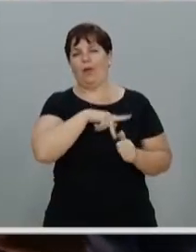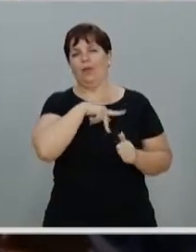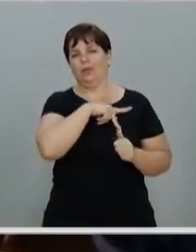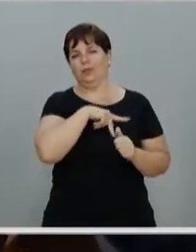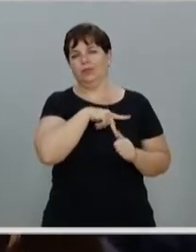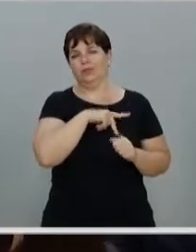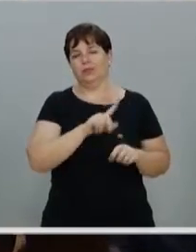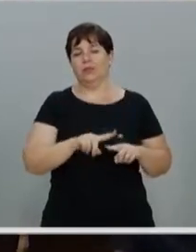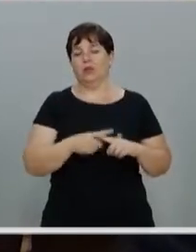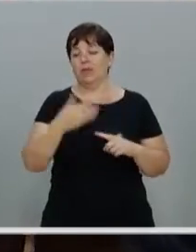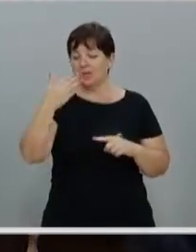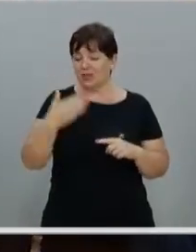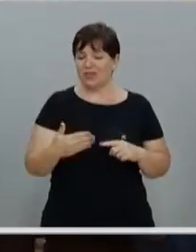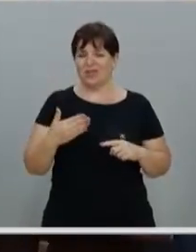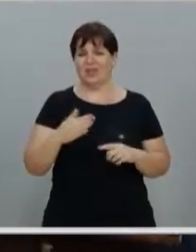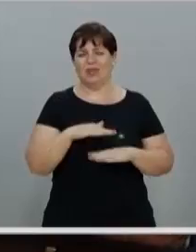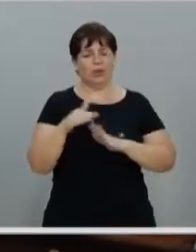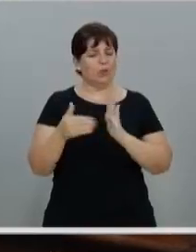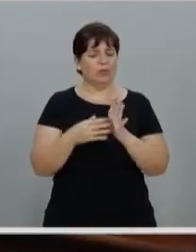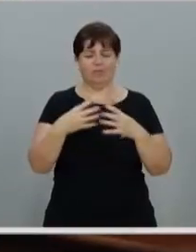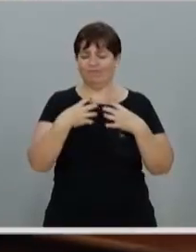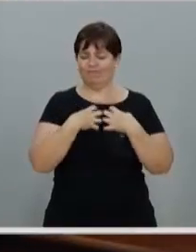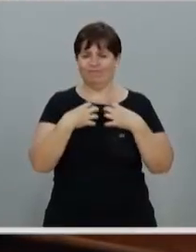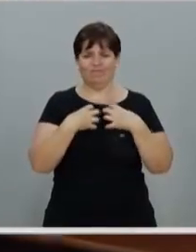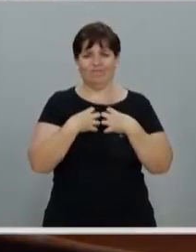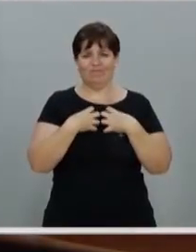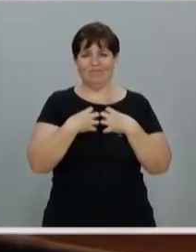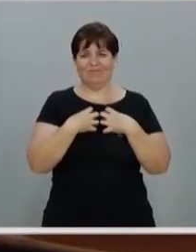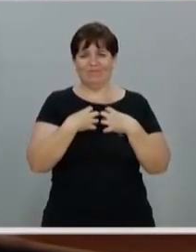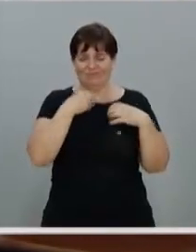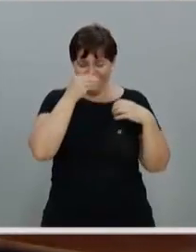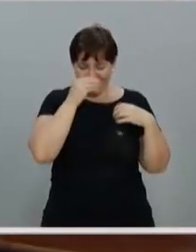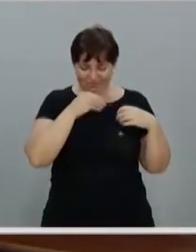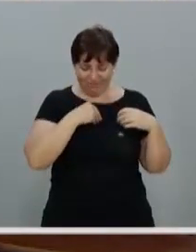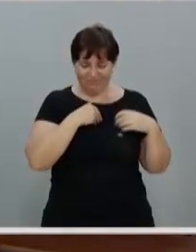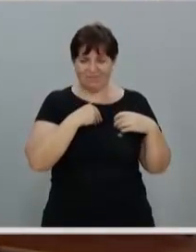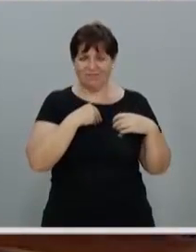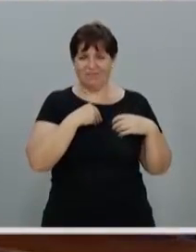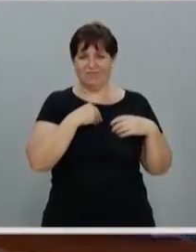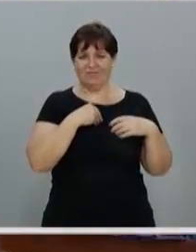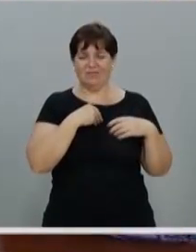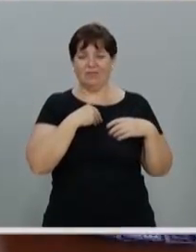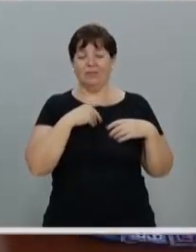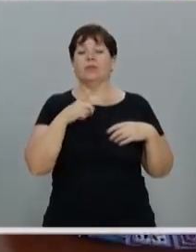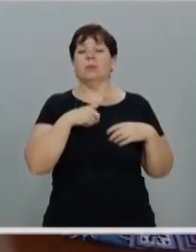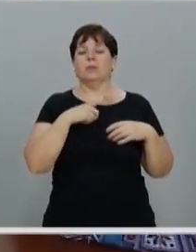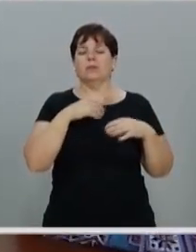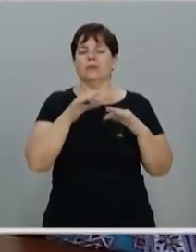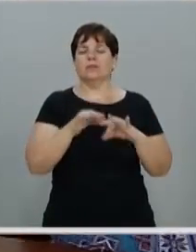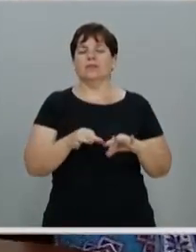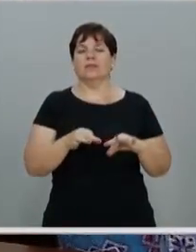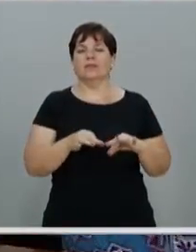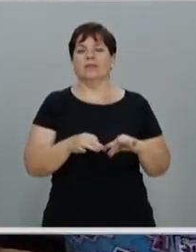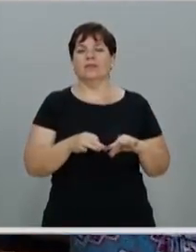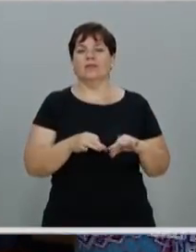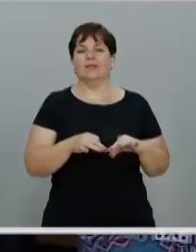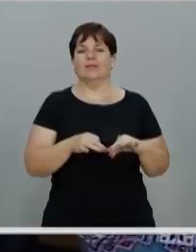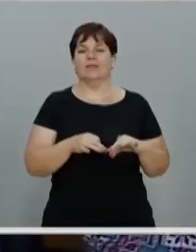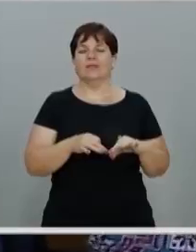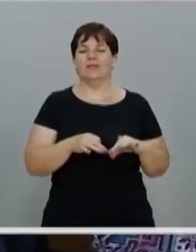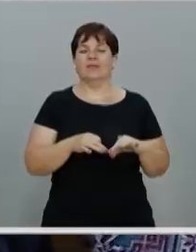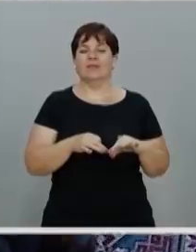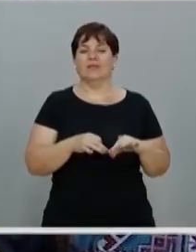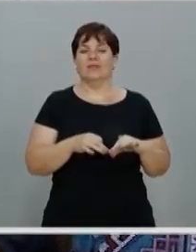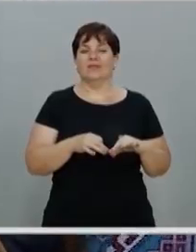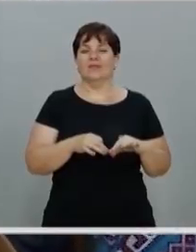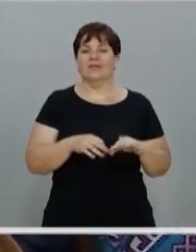diante de todo esse sentimento de abandono de Paulo, ele tem uma certeza. Mesmo diante do